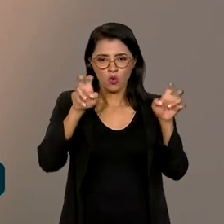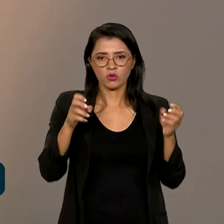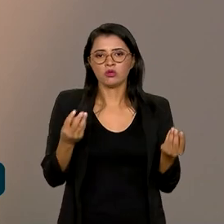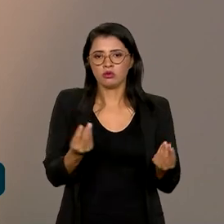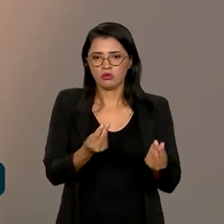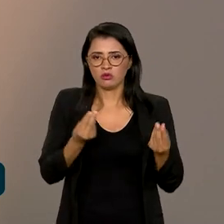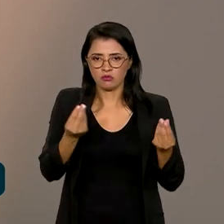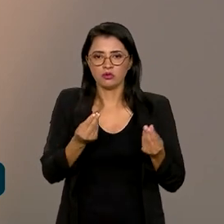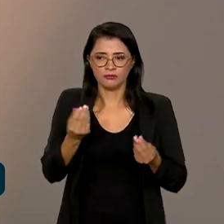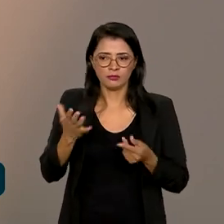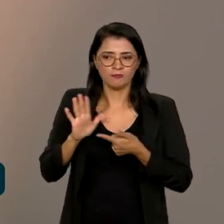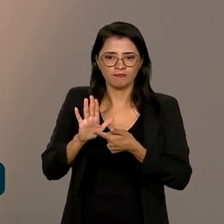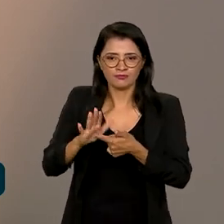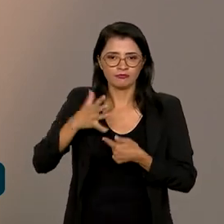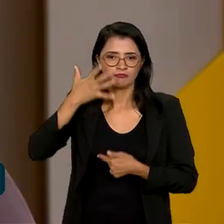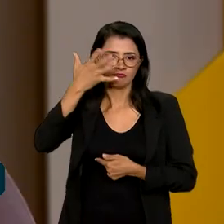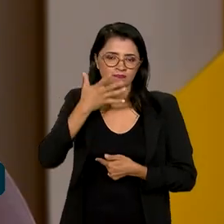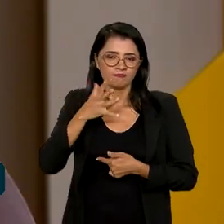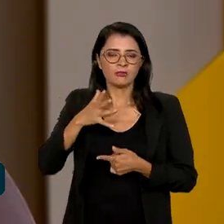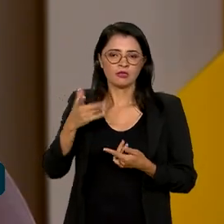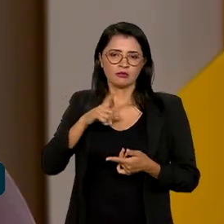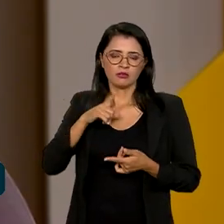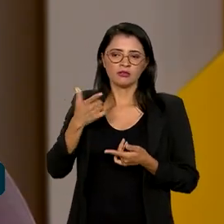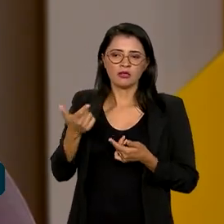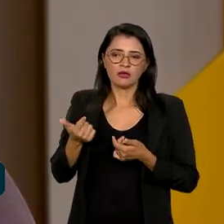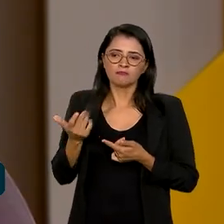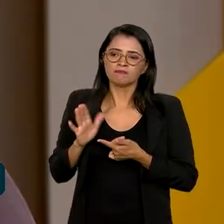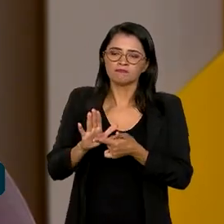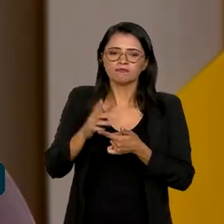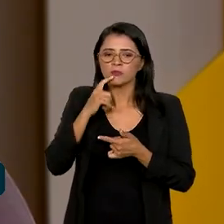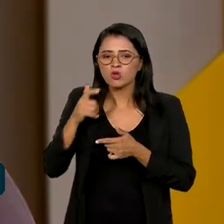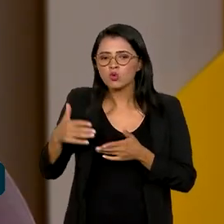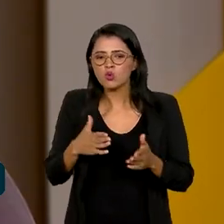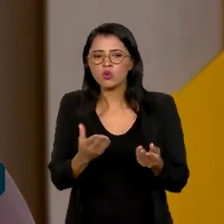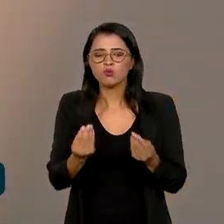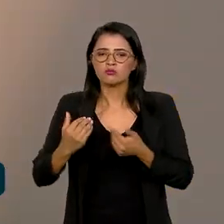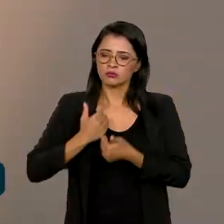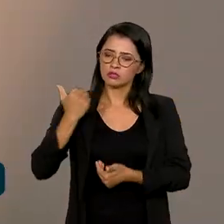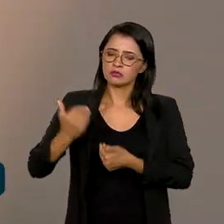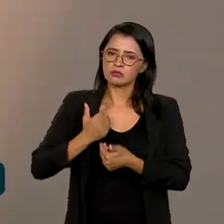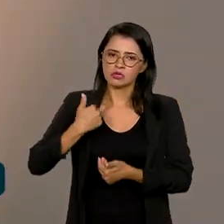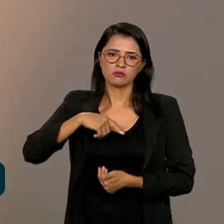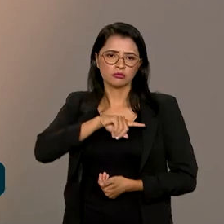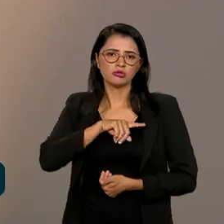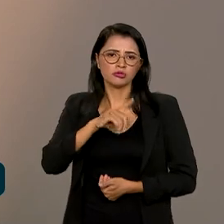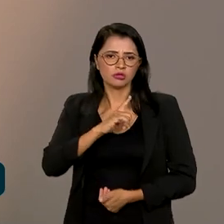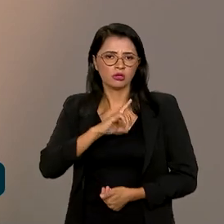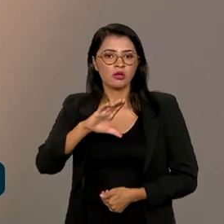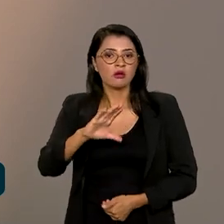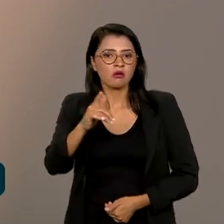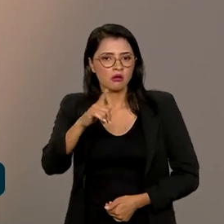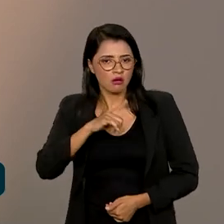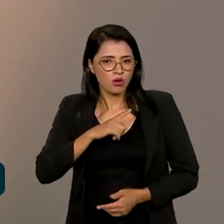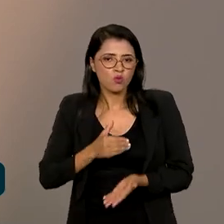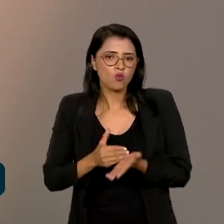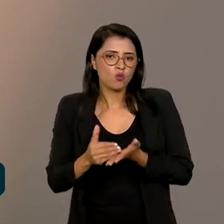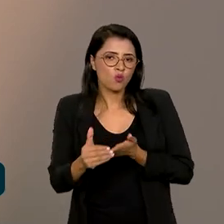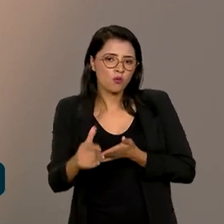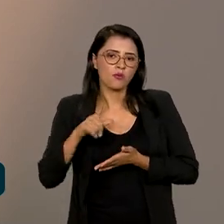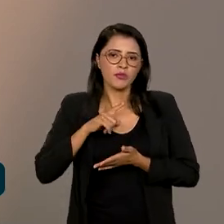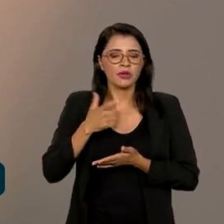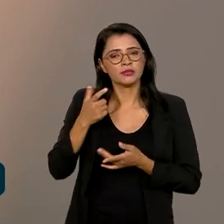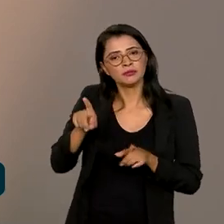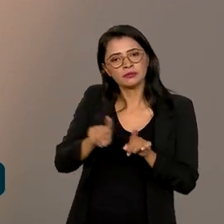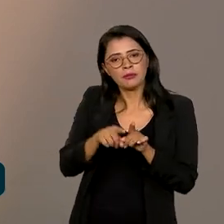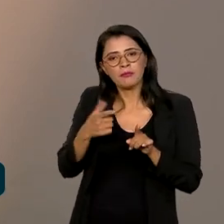dessa palestra, dá um direcionamento, dá um orientação, né? É claro que já começa aí se acender